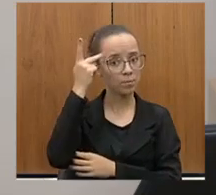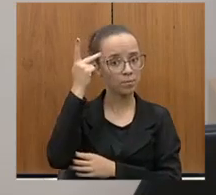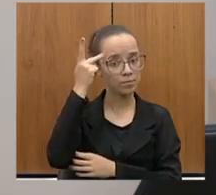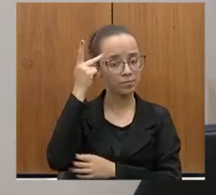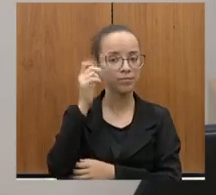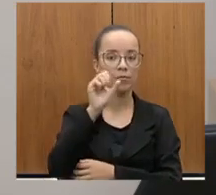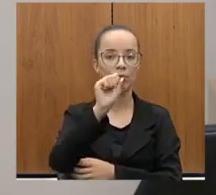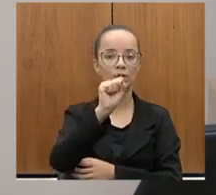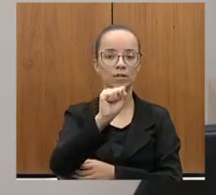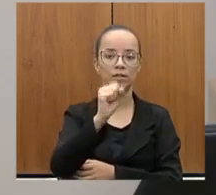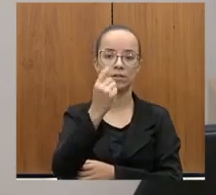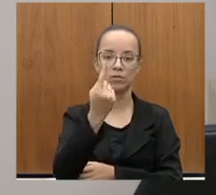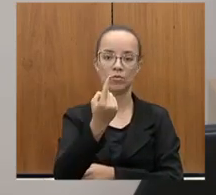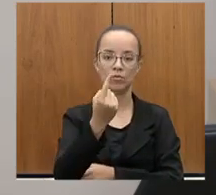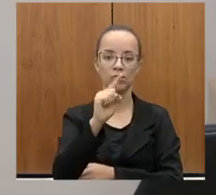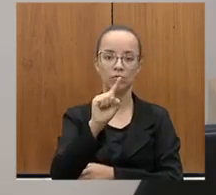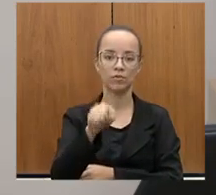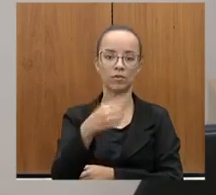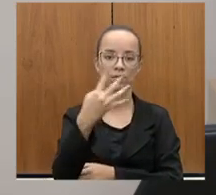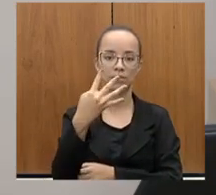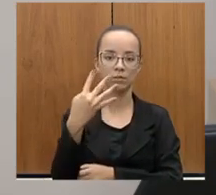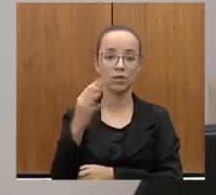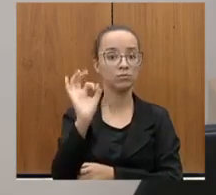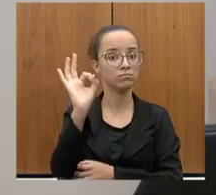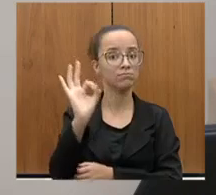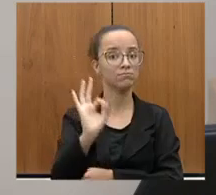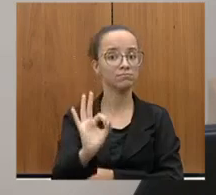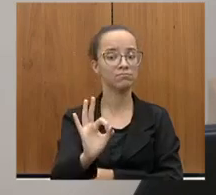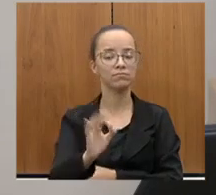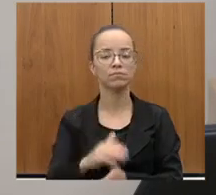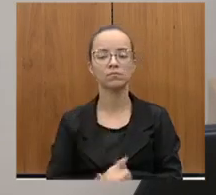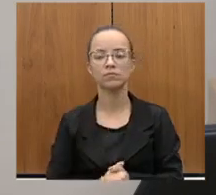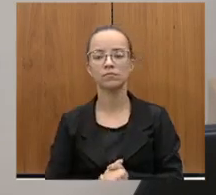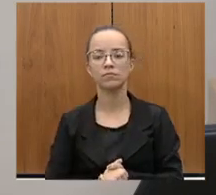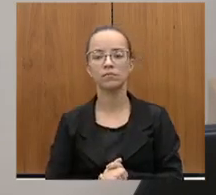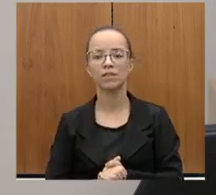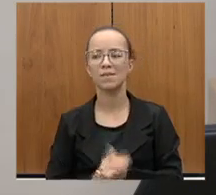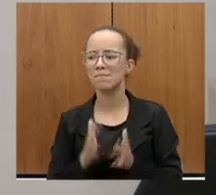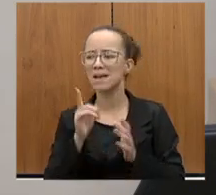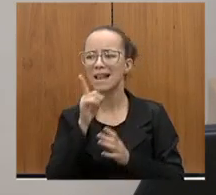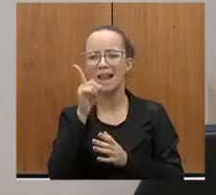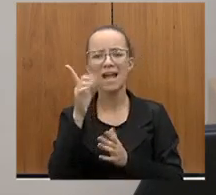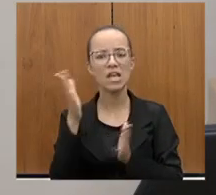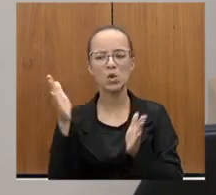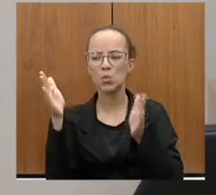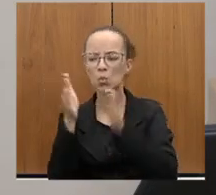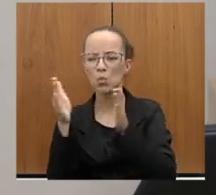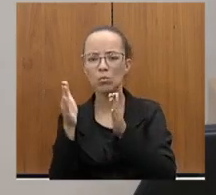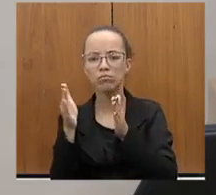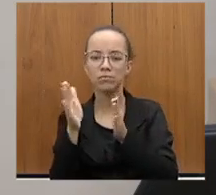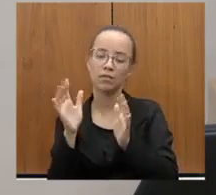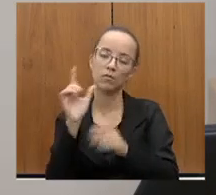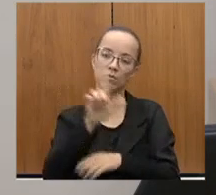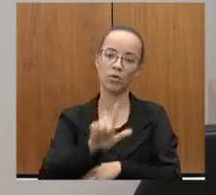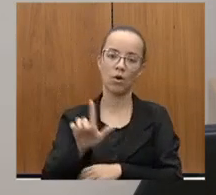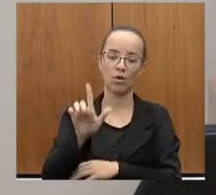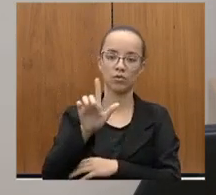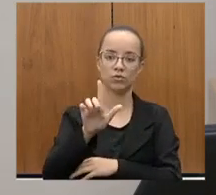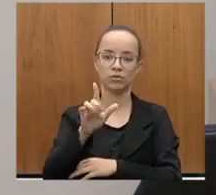81,44%, que é o menor trecho, claro, que chega no